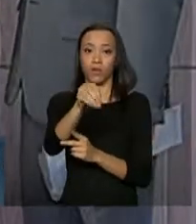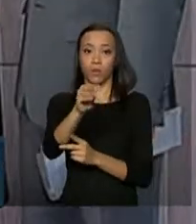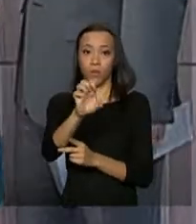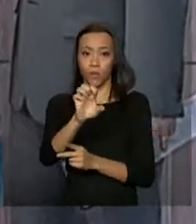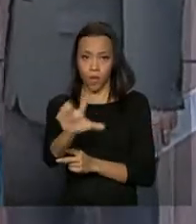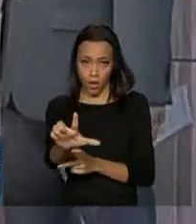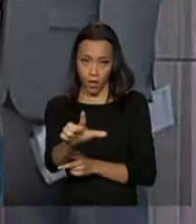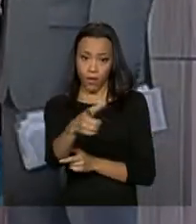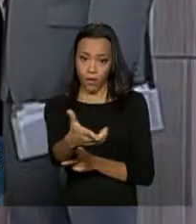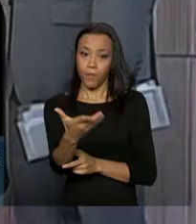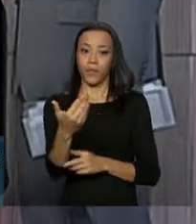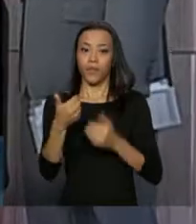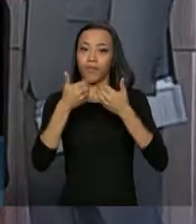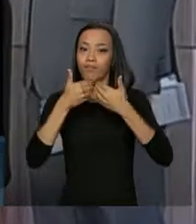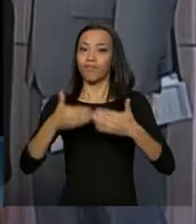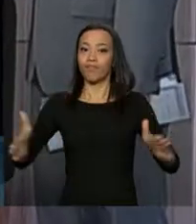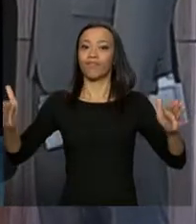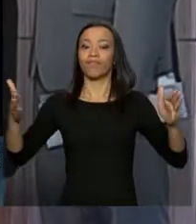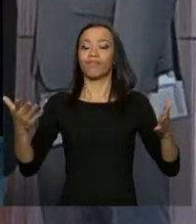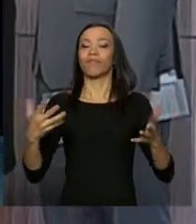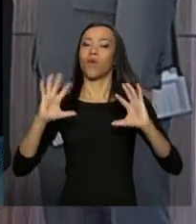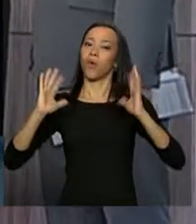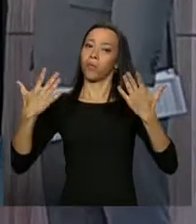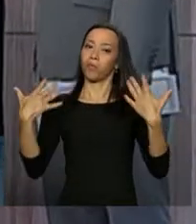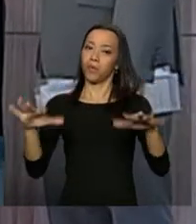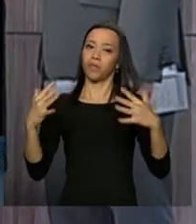em homenagem ao grupo móvel.